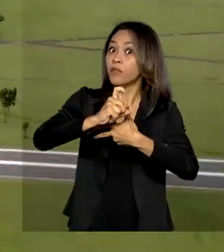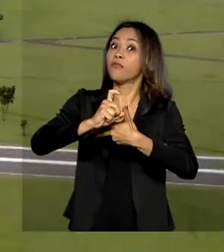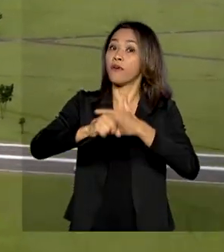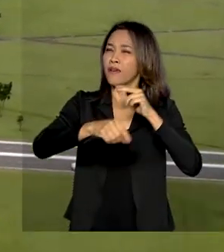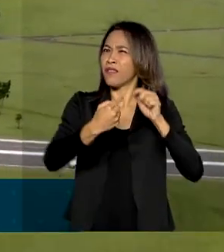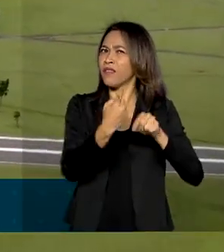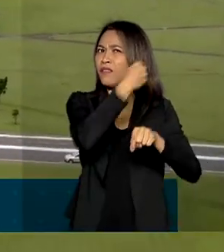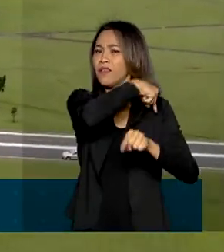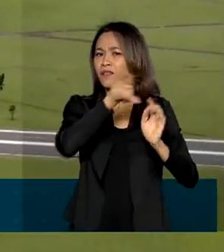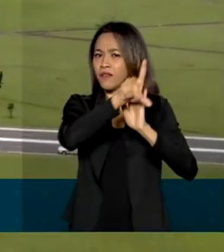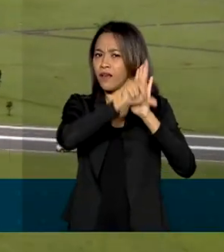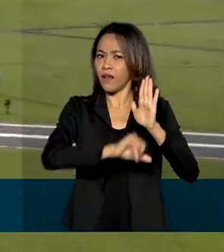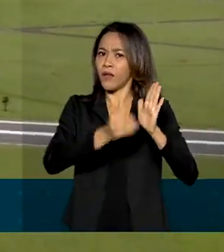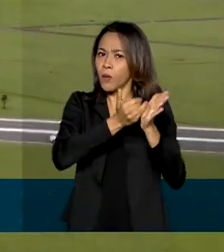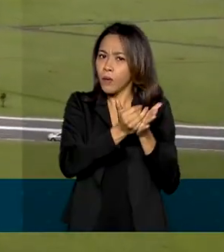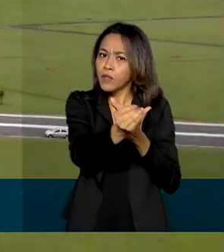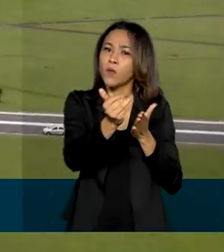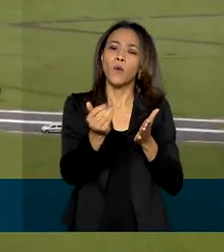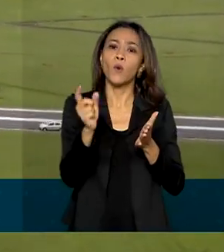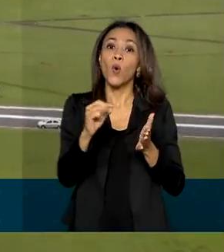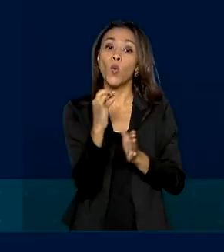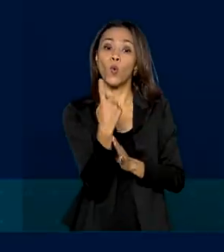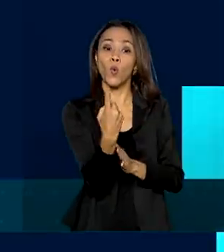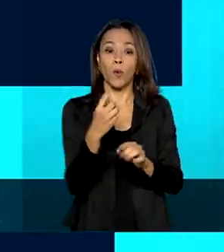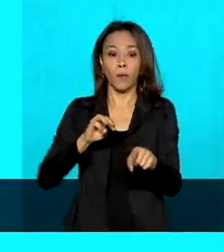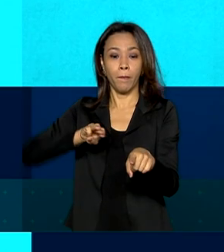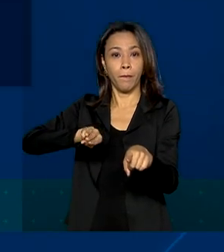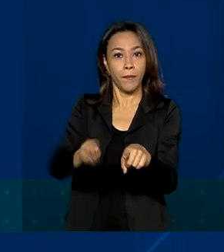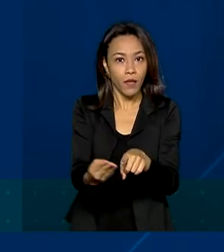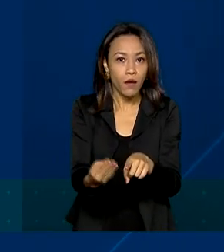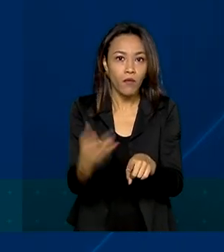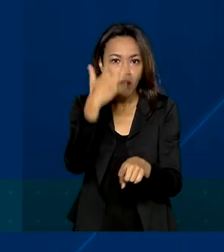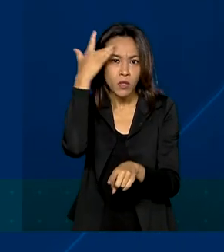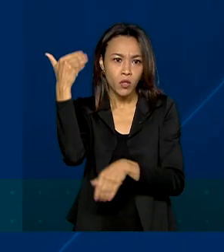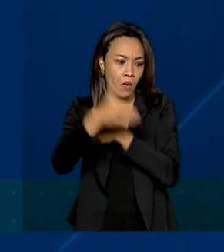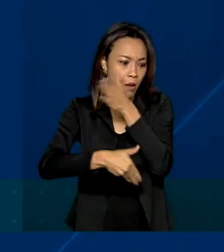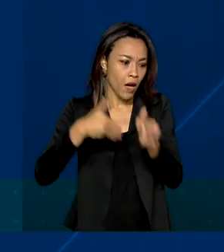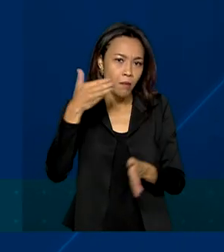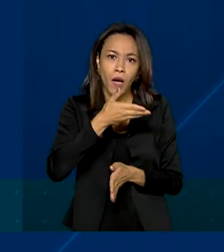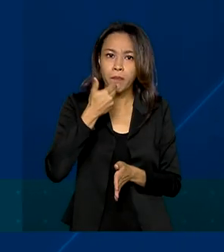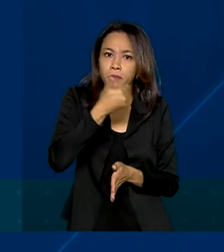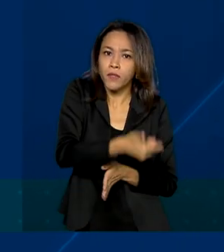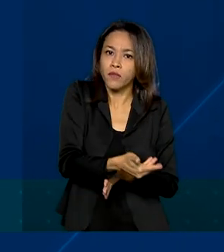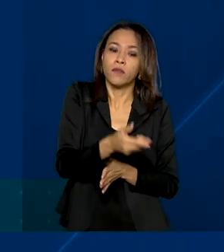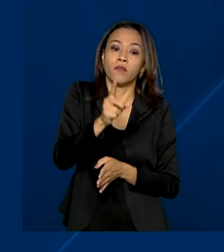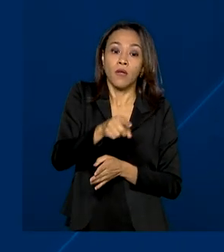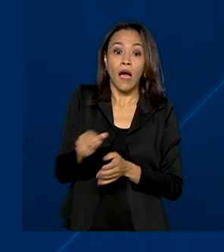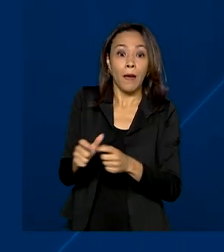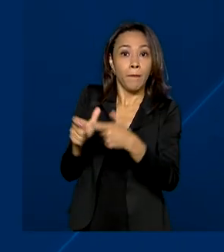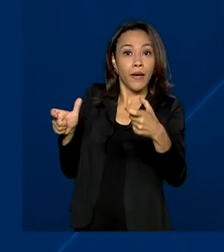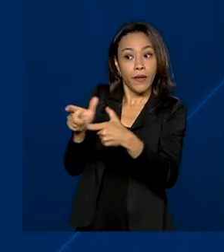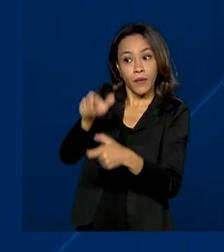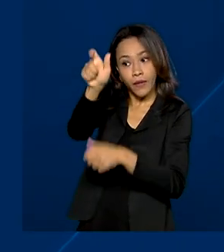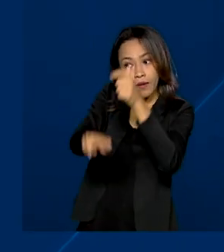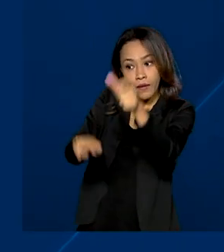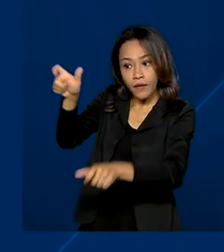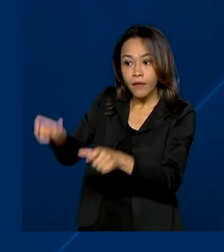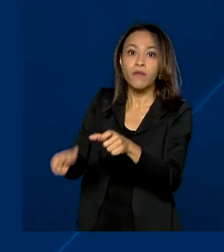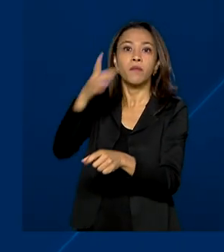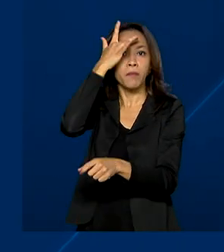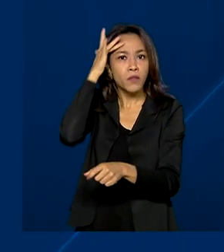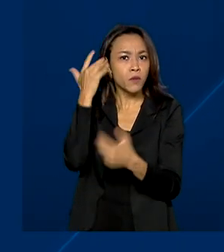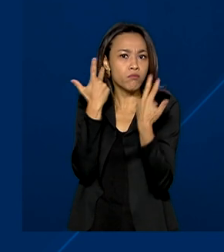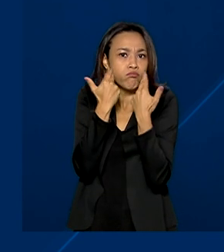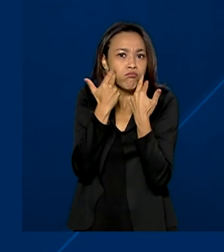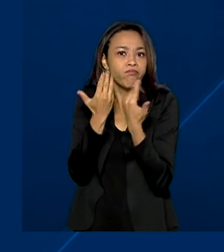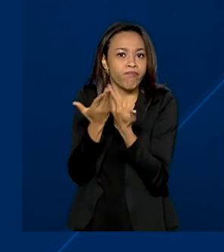entrou em vigor, atingiram a marca de um milhão. A maioria das solicitações foram feitas por pessoas físicas. O Ministério da